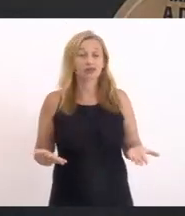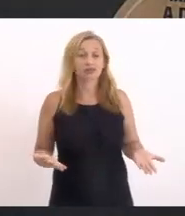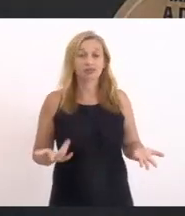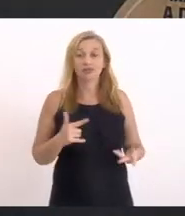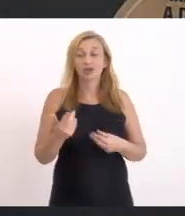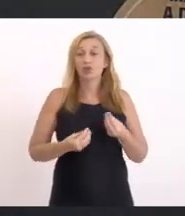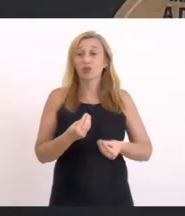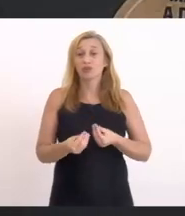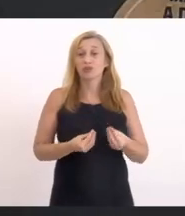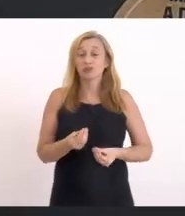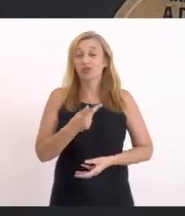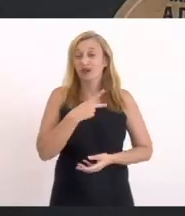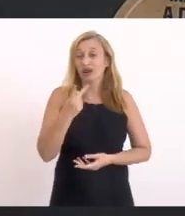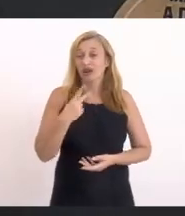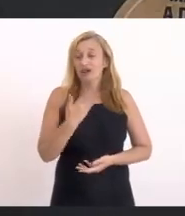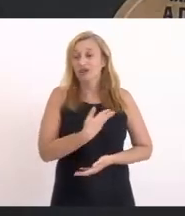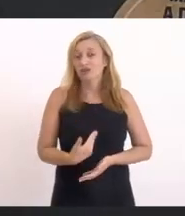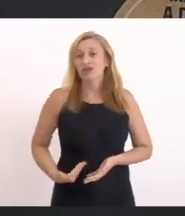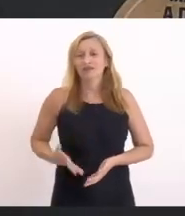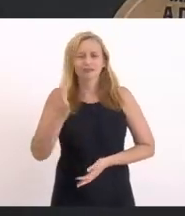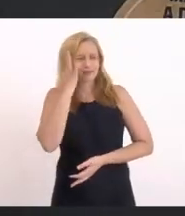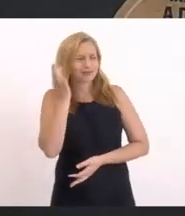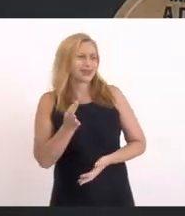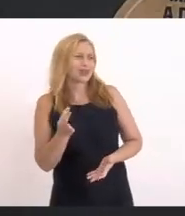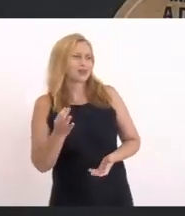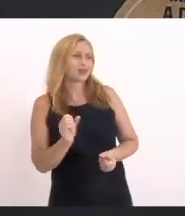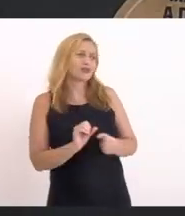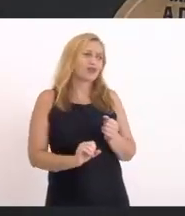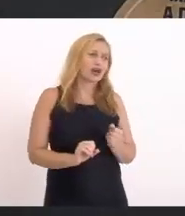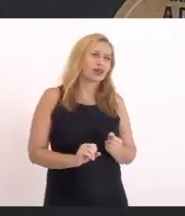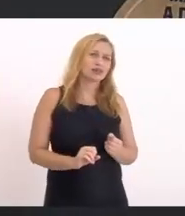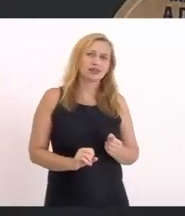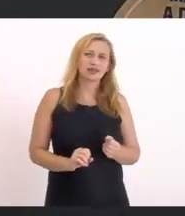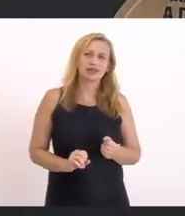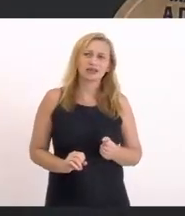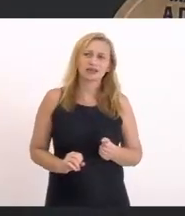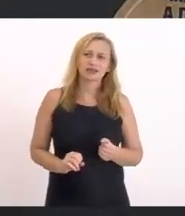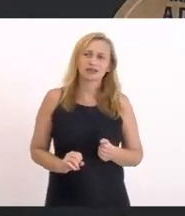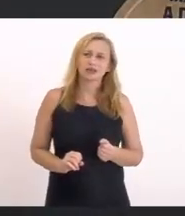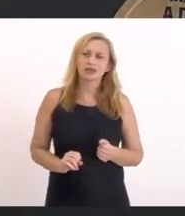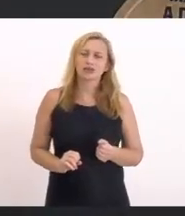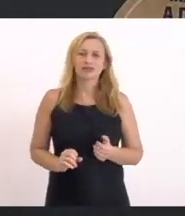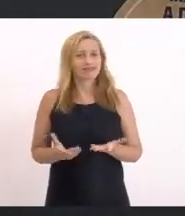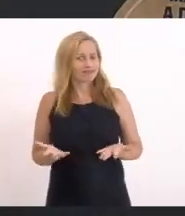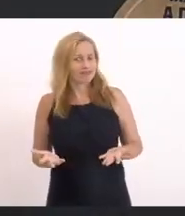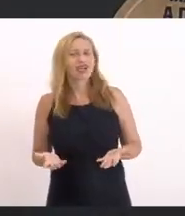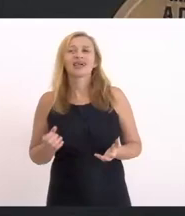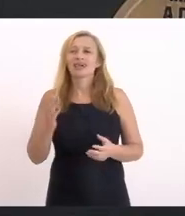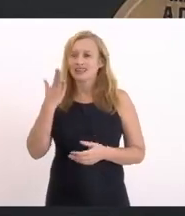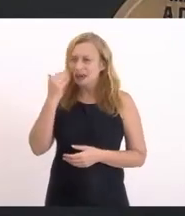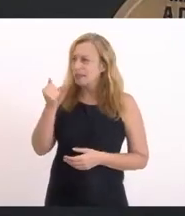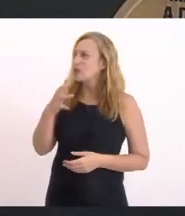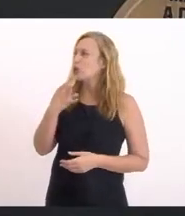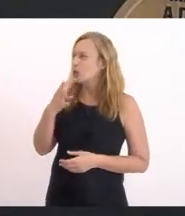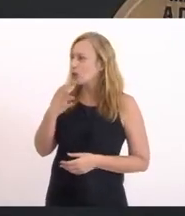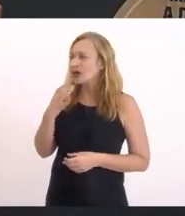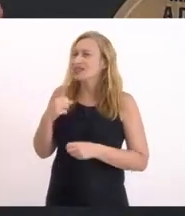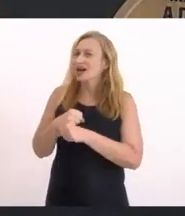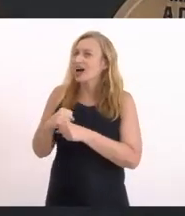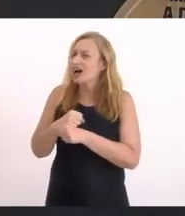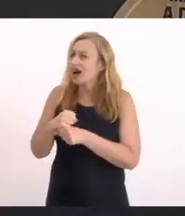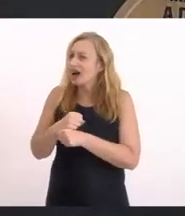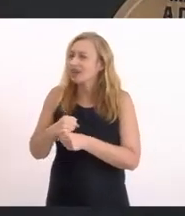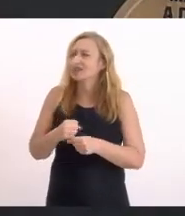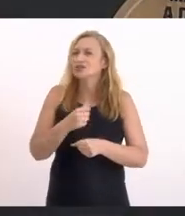dizer Que esse governo Não sabe o que está fazendo Ou não sabia Que isso ia acontecer Com a Lagoa Sabia Tem conhecimento Desde pelo menos